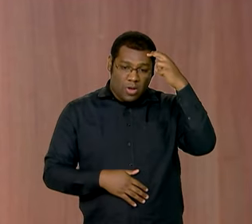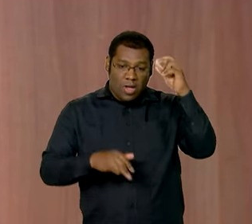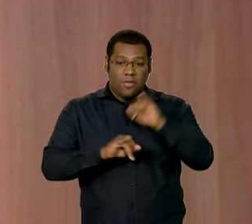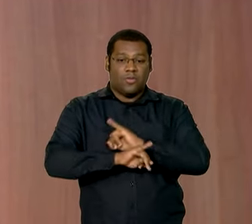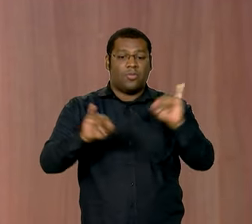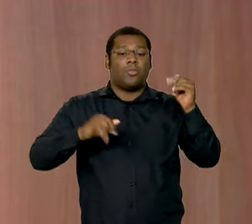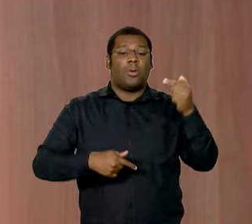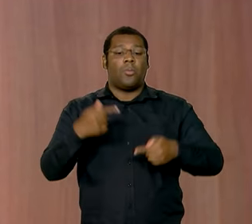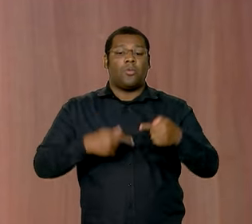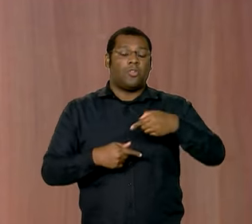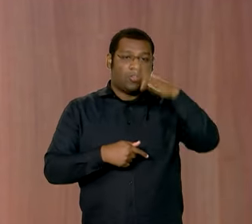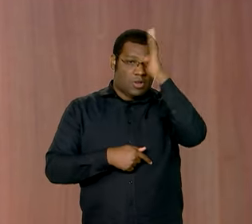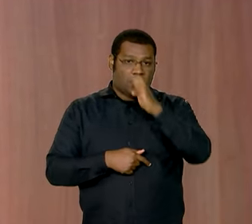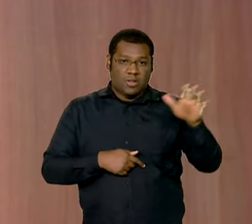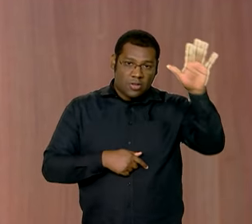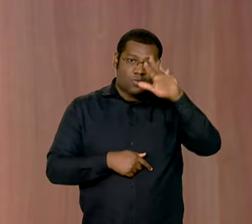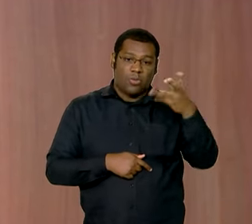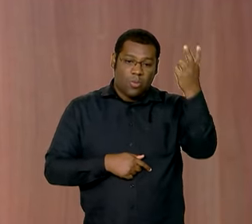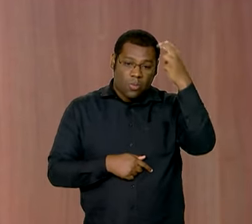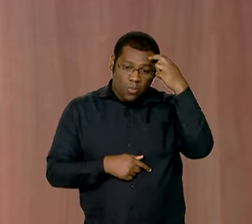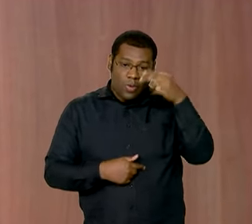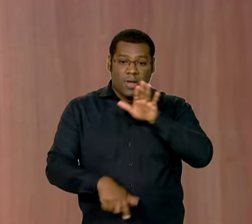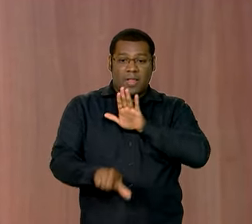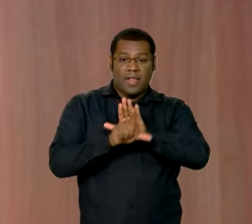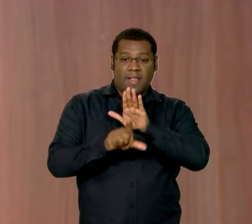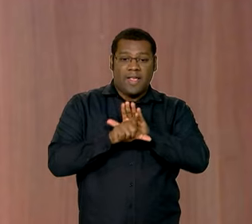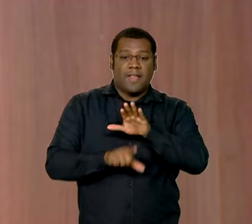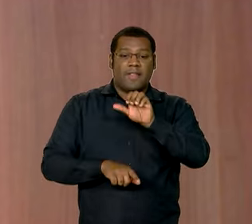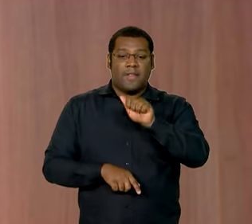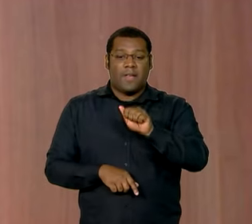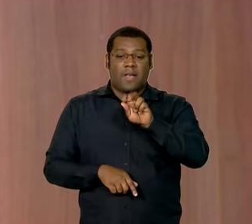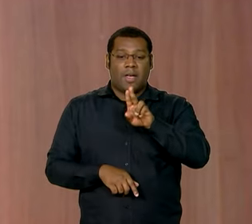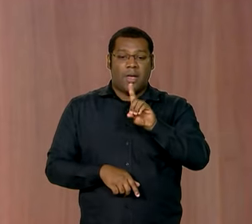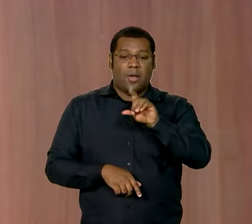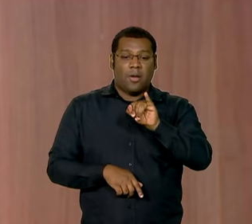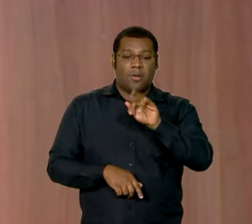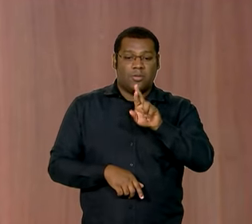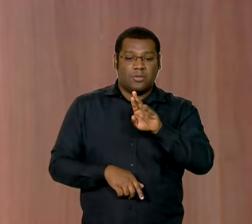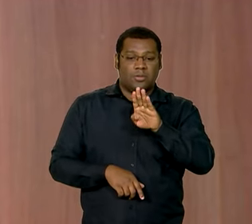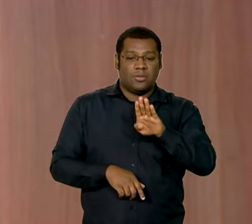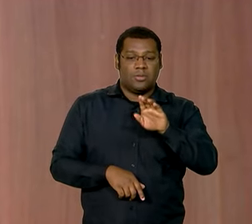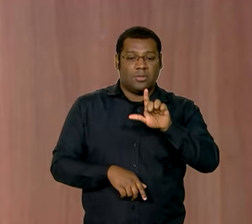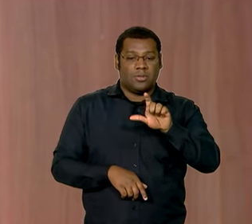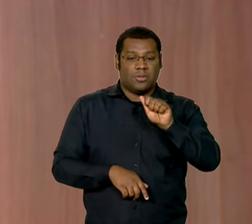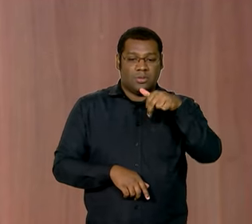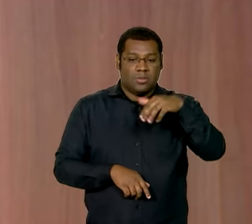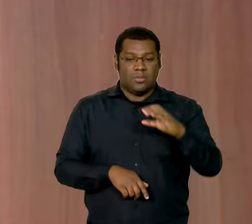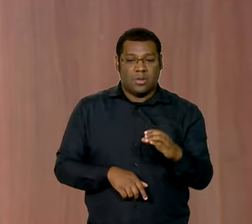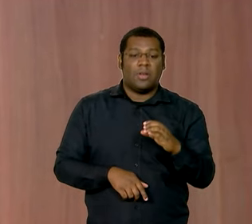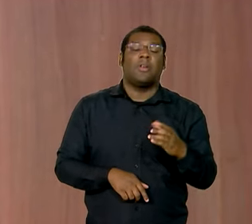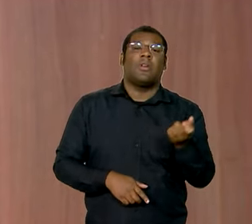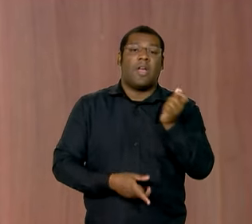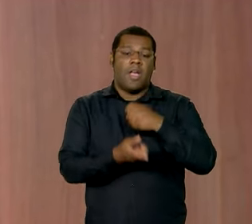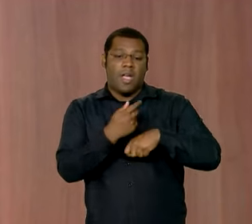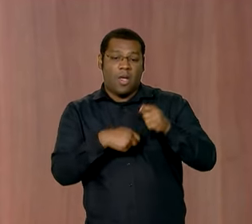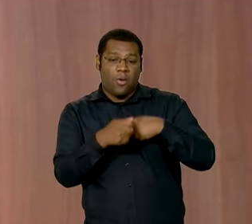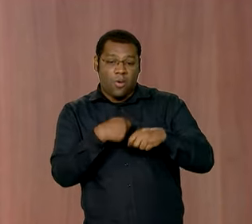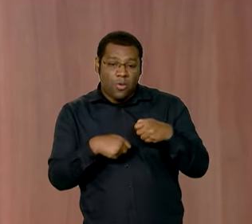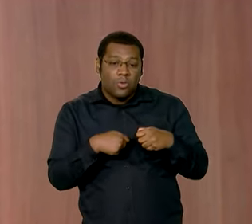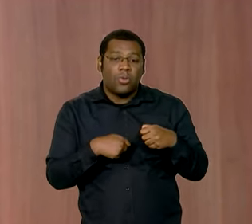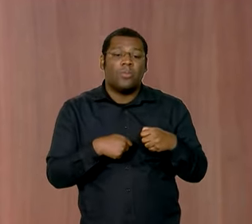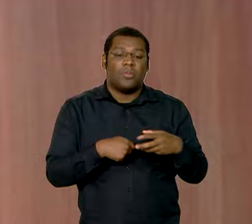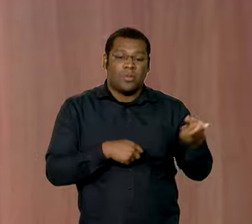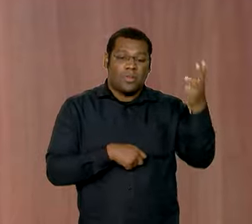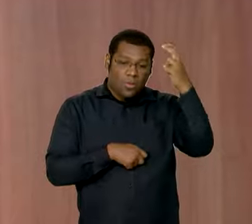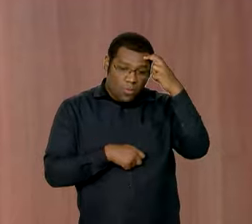da Política Nacional de Cultura dentro da lei Aldir Blanc sobre a economia criativa e do aumento das ações culturais no país.